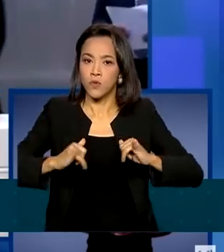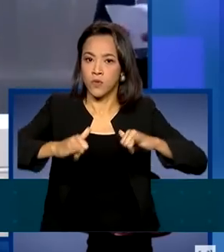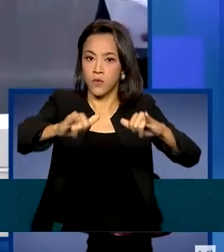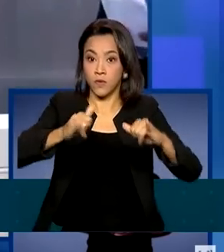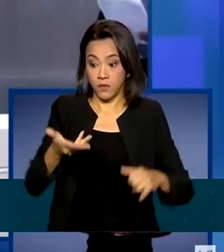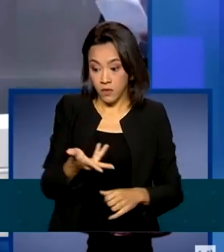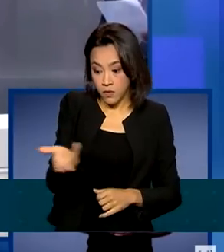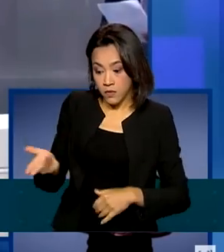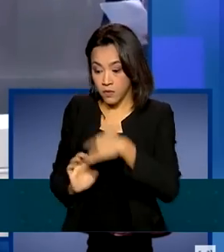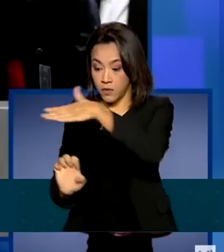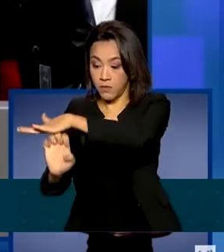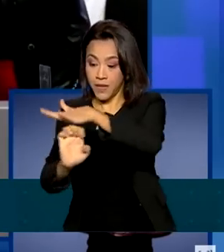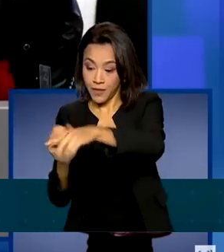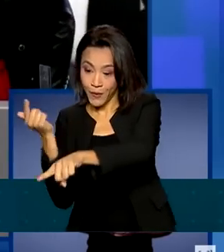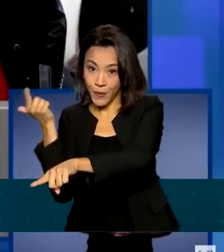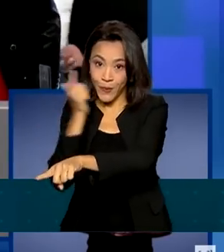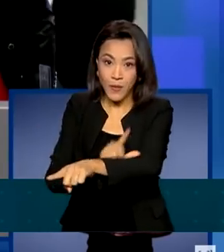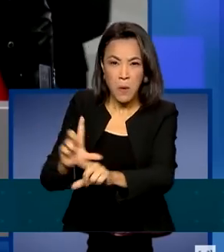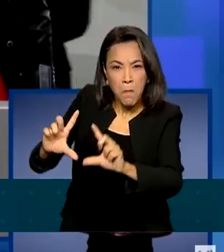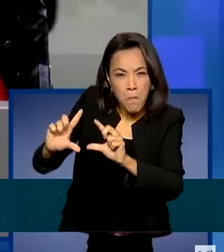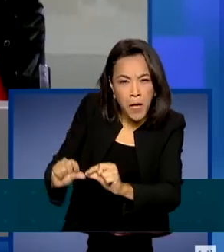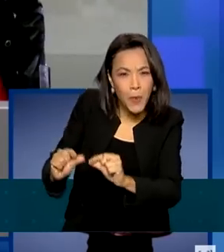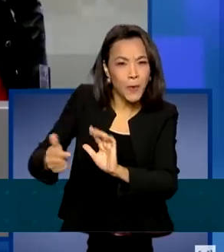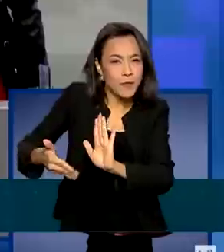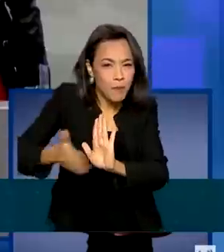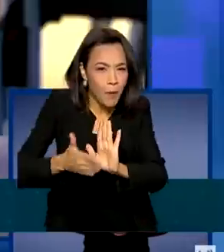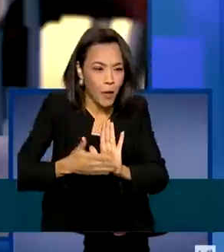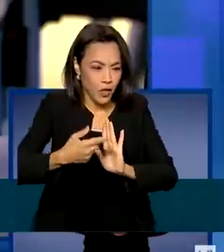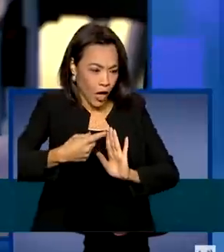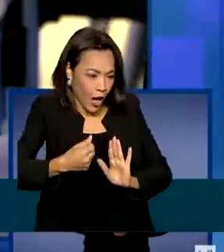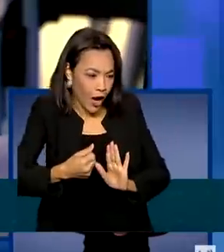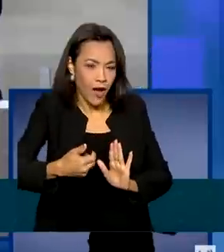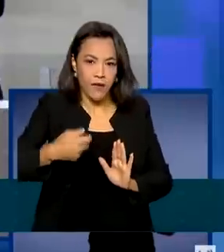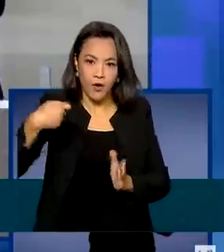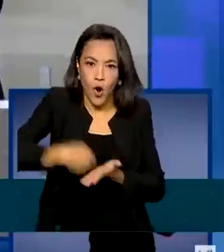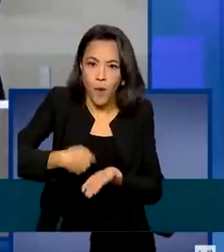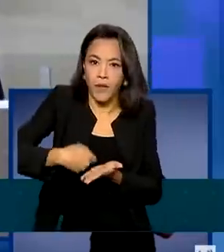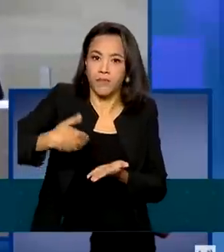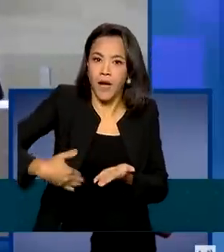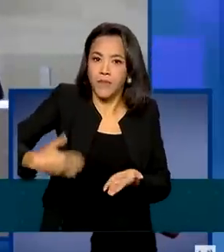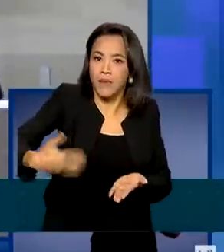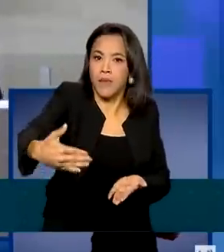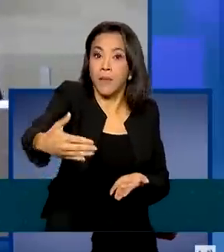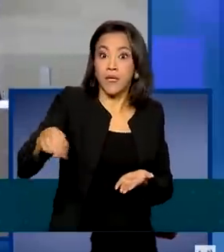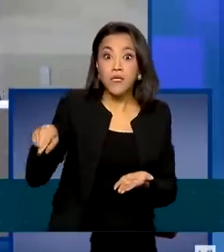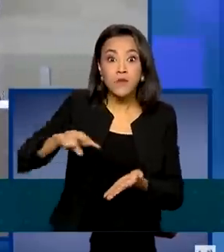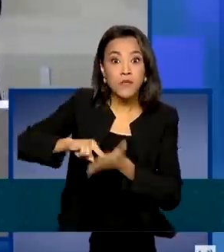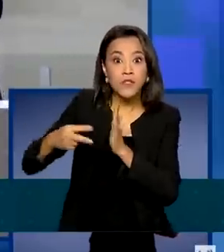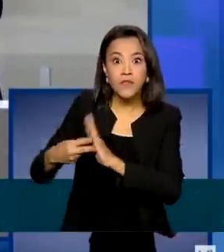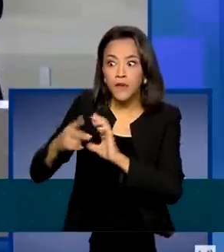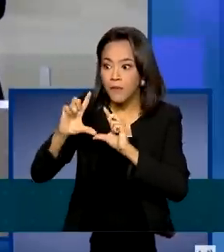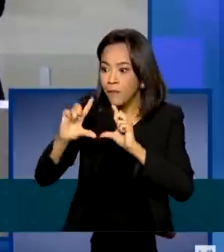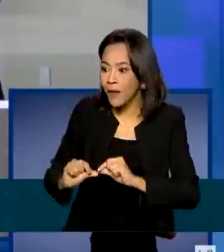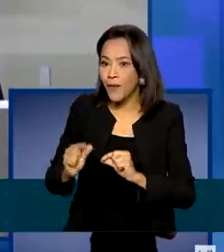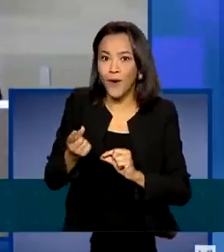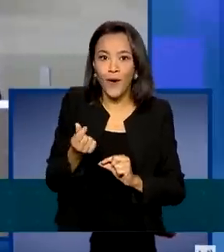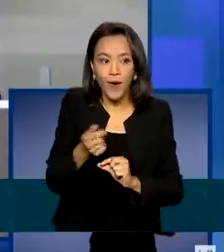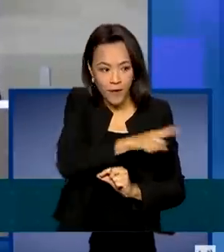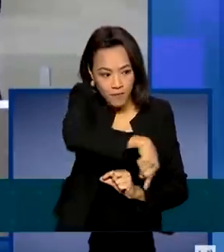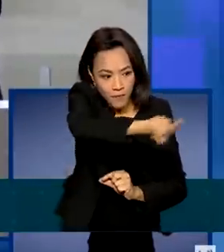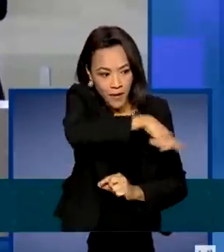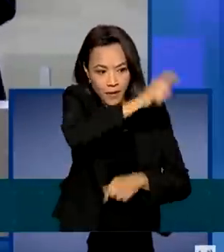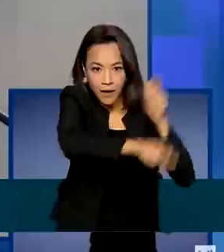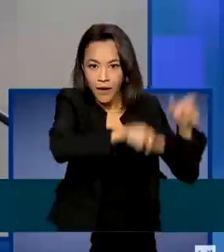vencedoras ofereceram as menores propostas de receita anual. Isso significa tarifas menores para os